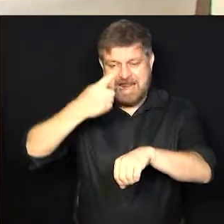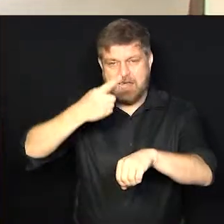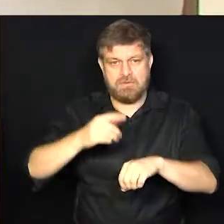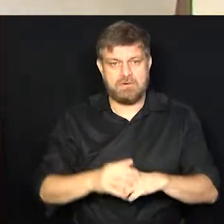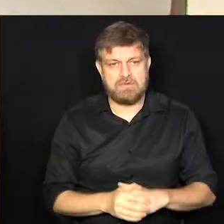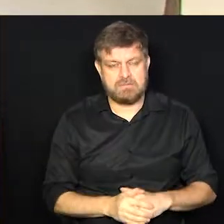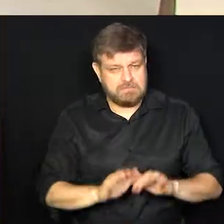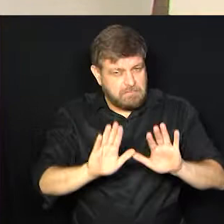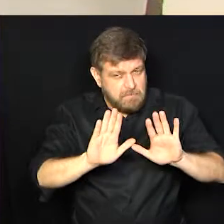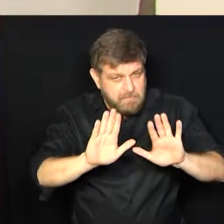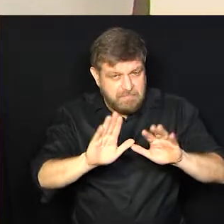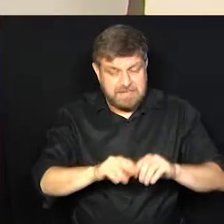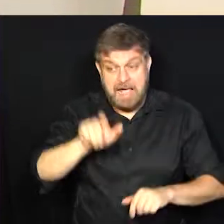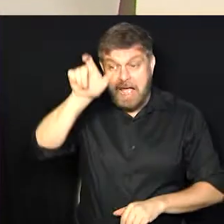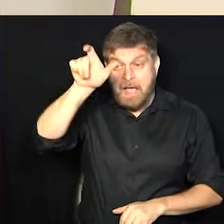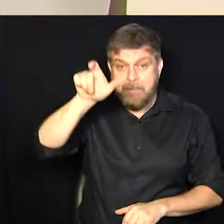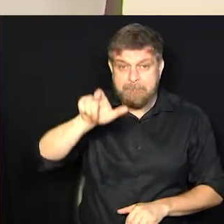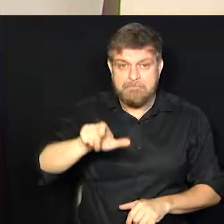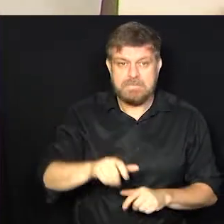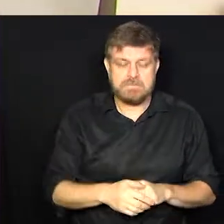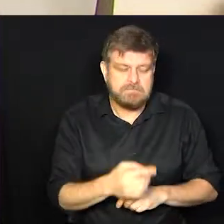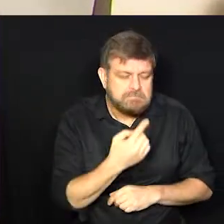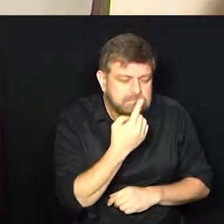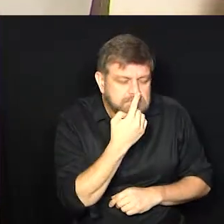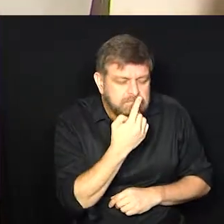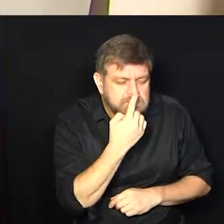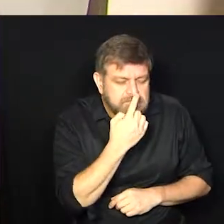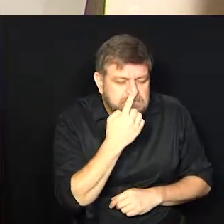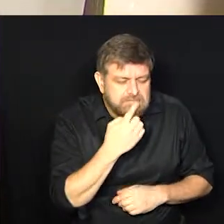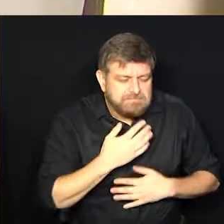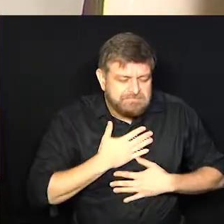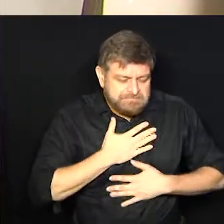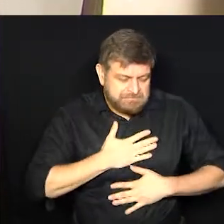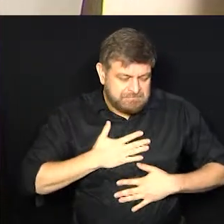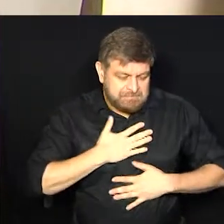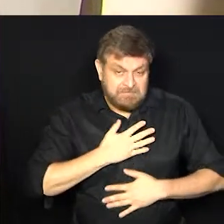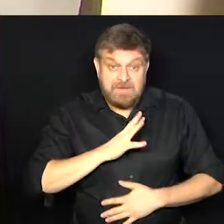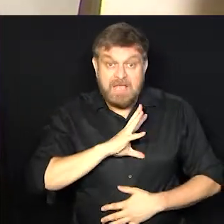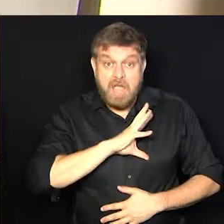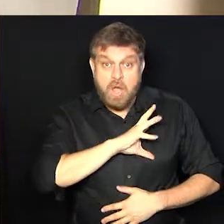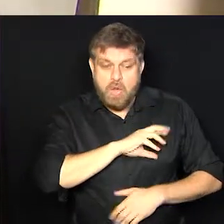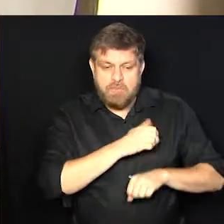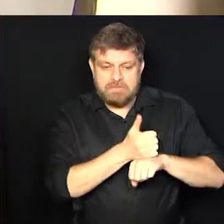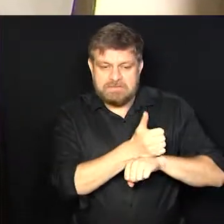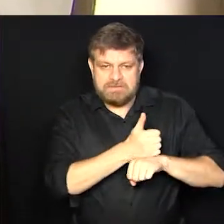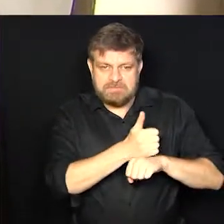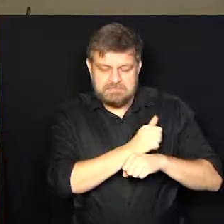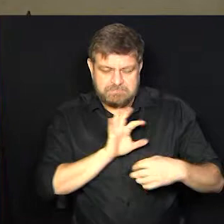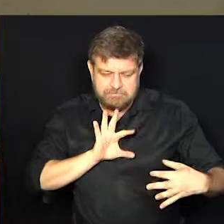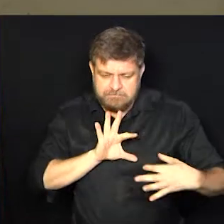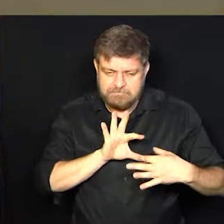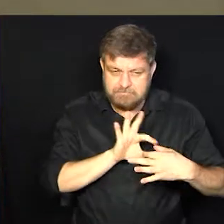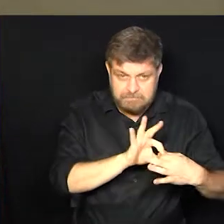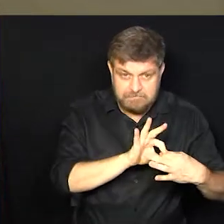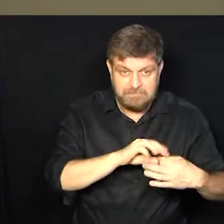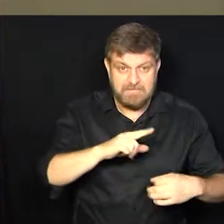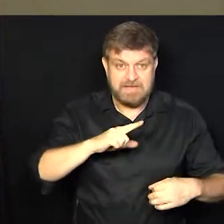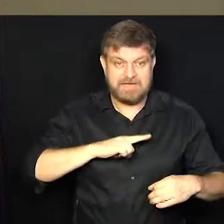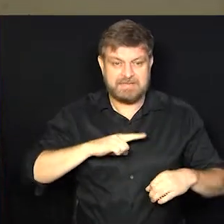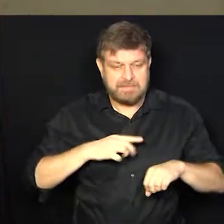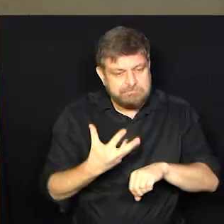Mas, assim, para quem gosta, para quem se sente bem e tem ali a pegada,